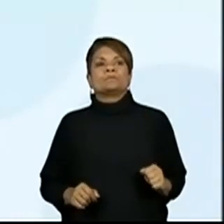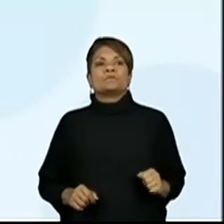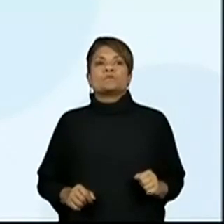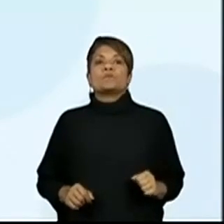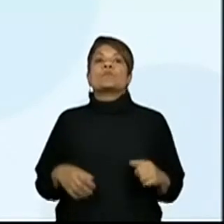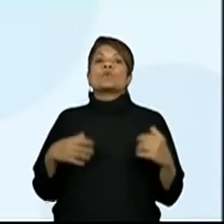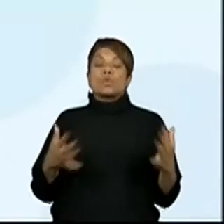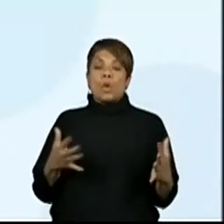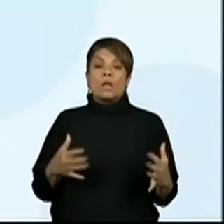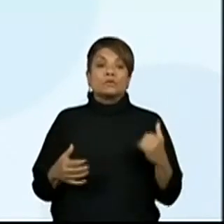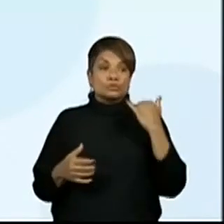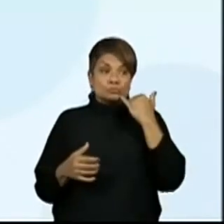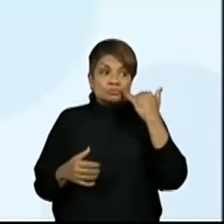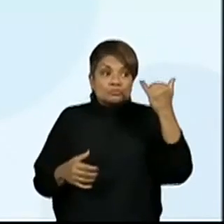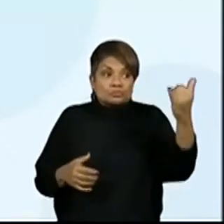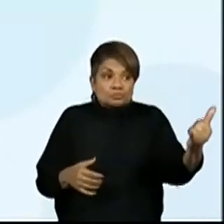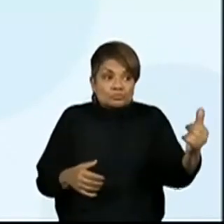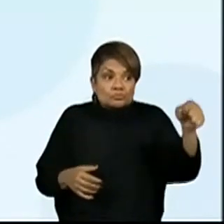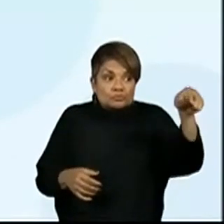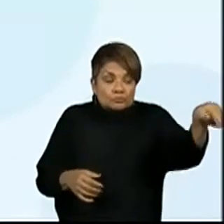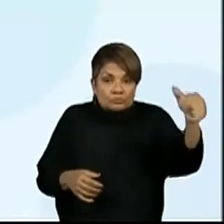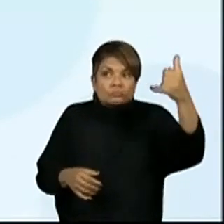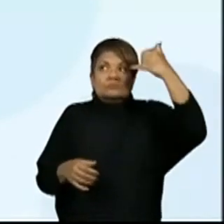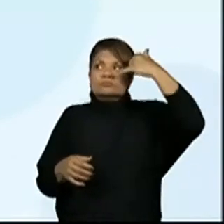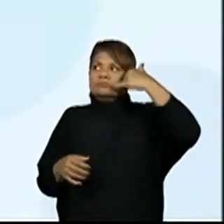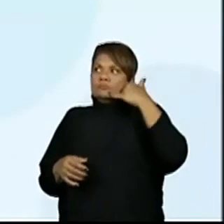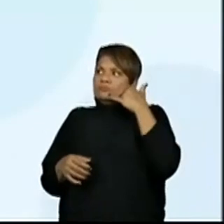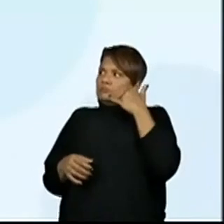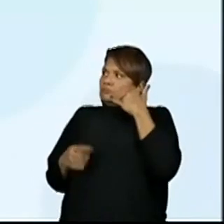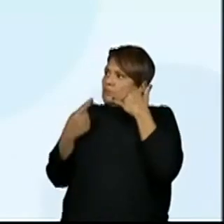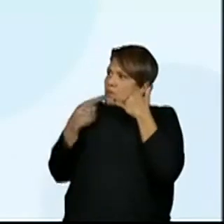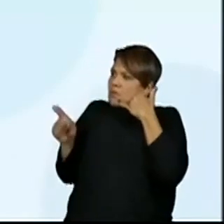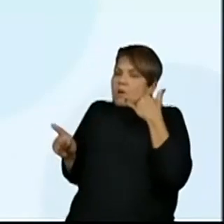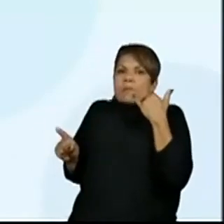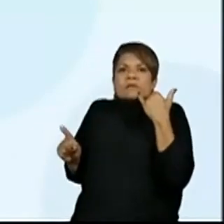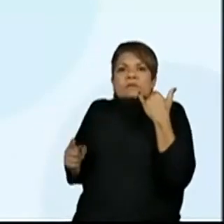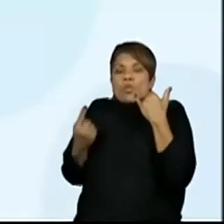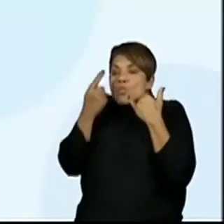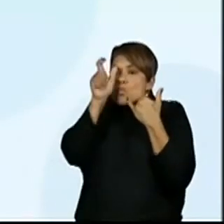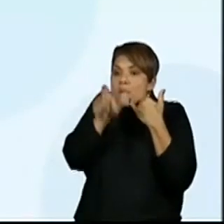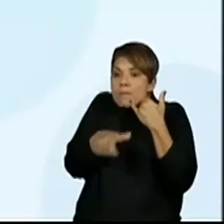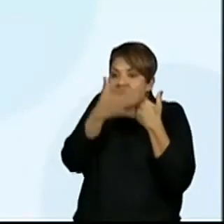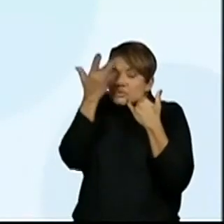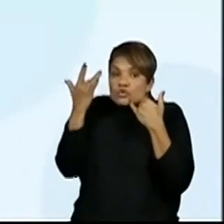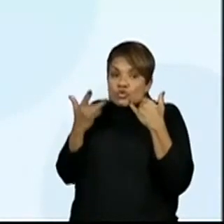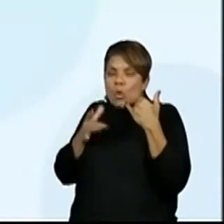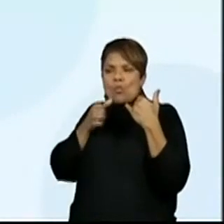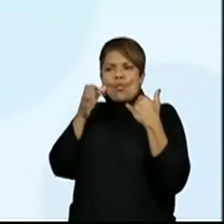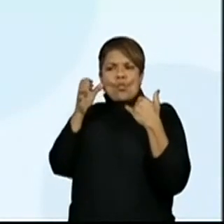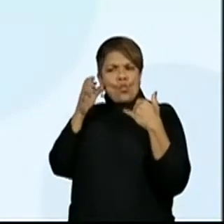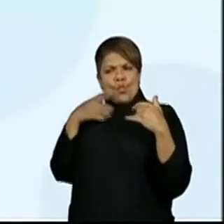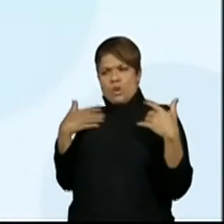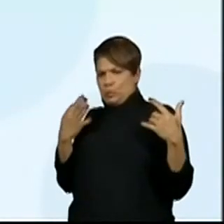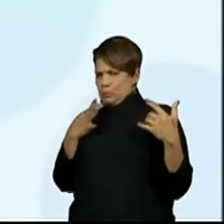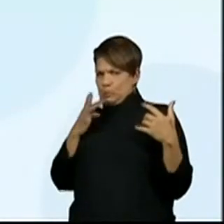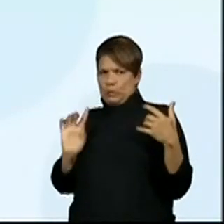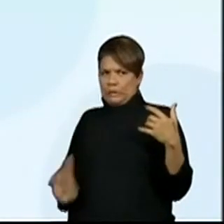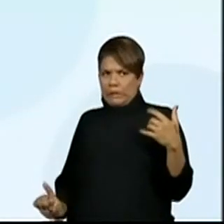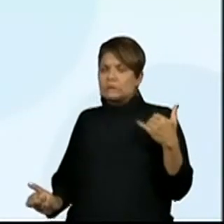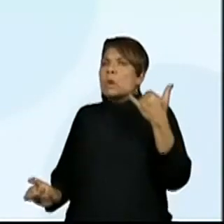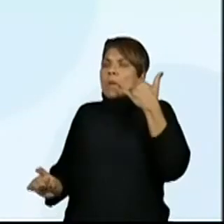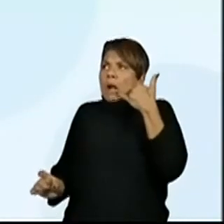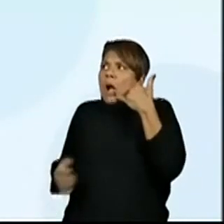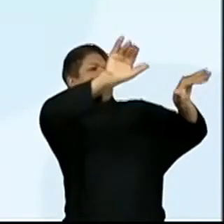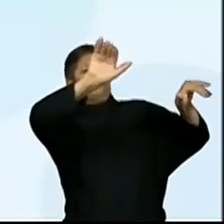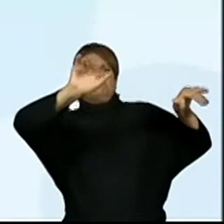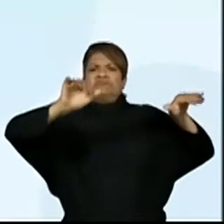Ao receber uma reclamação de uma pessoa desconhecida, a